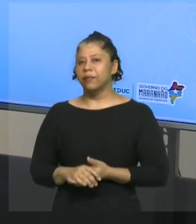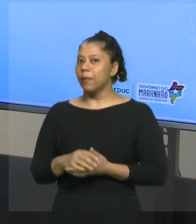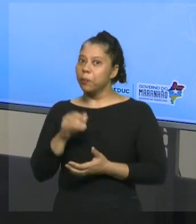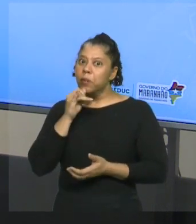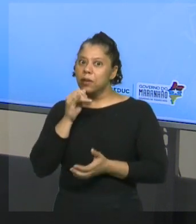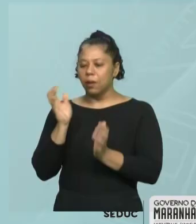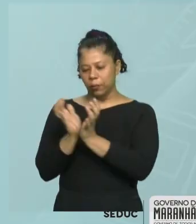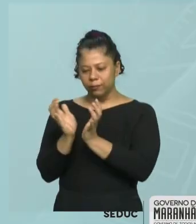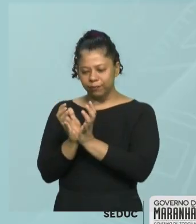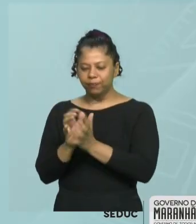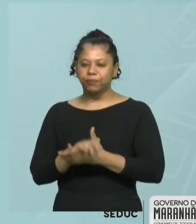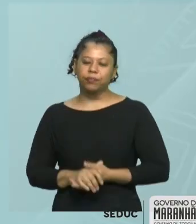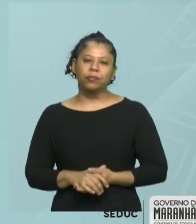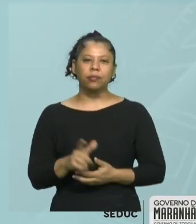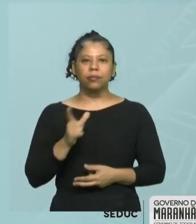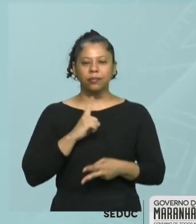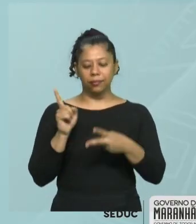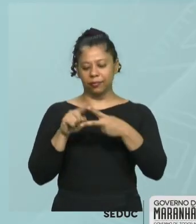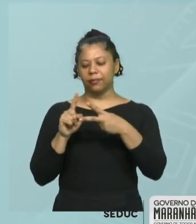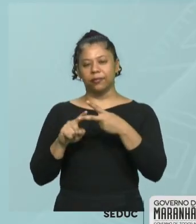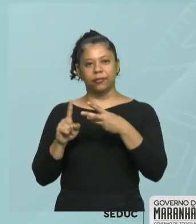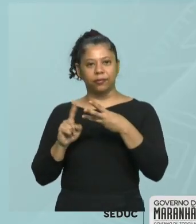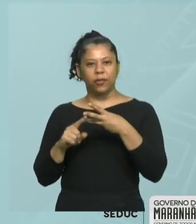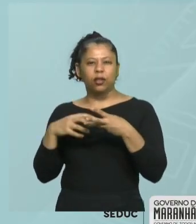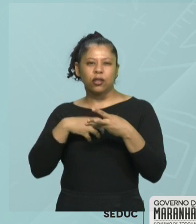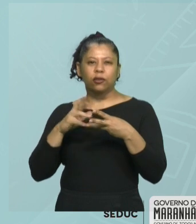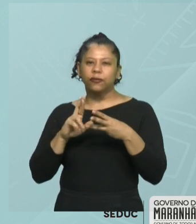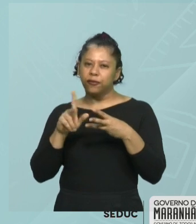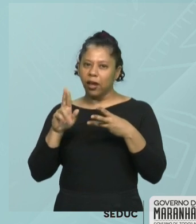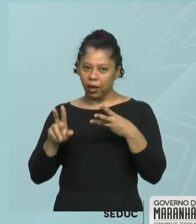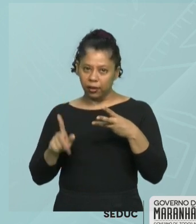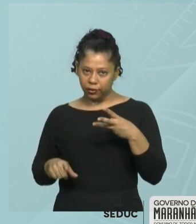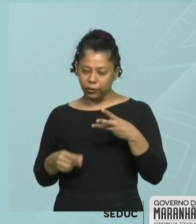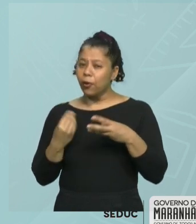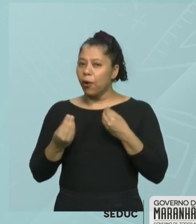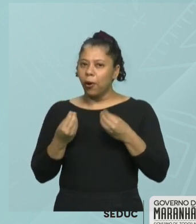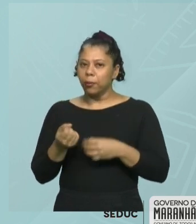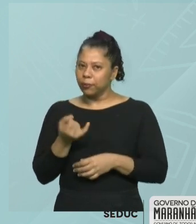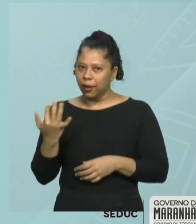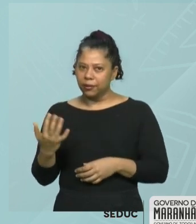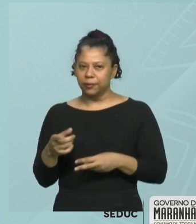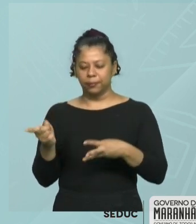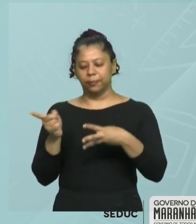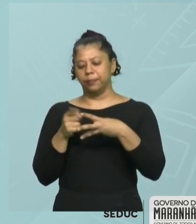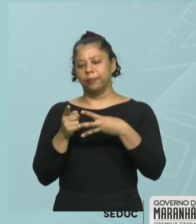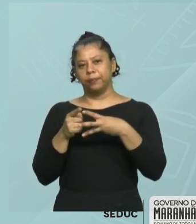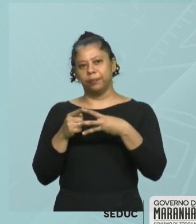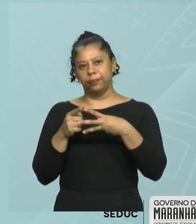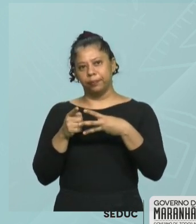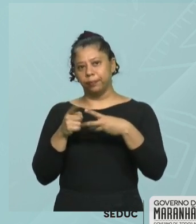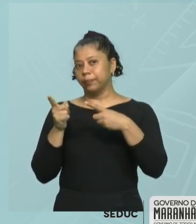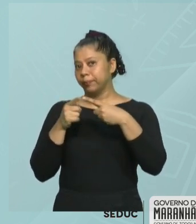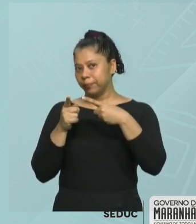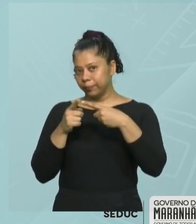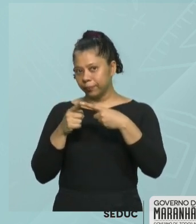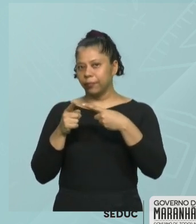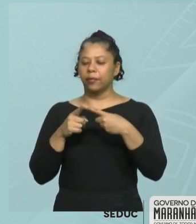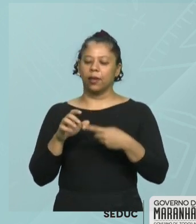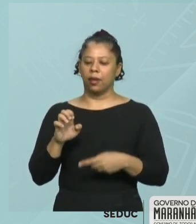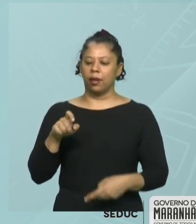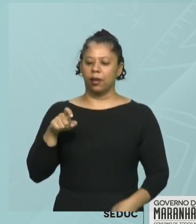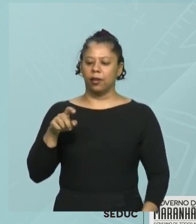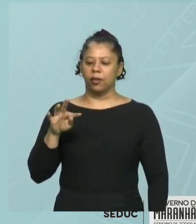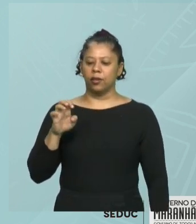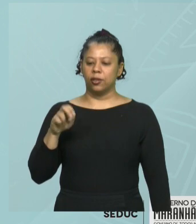Existem três formas diferentes. Quais são elas? Primeira forma, por extensão. Ou